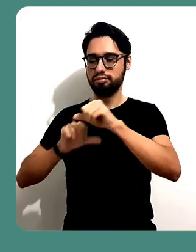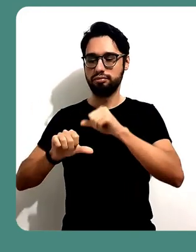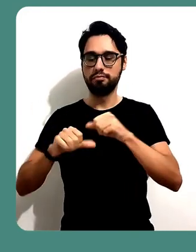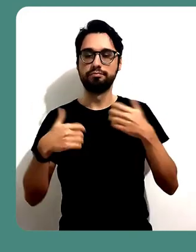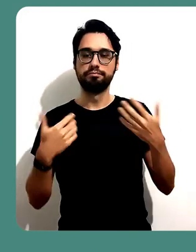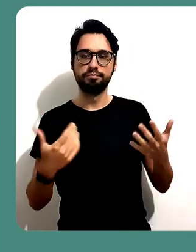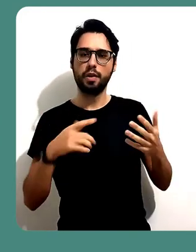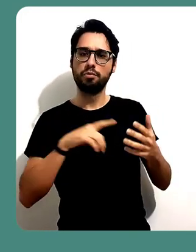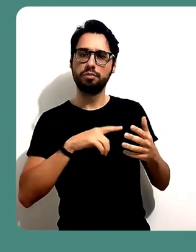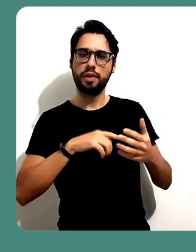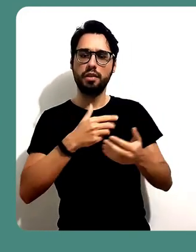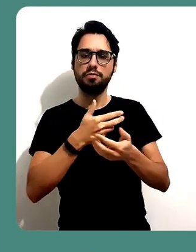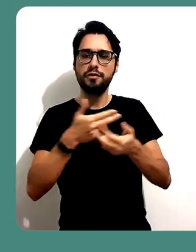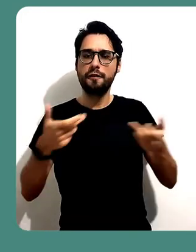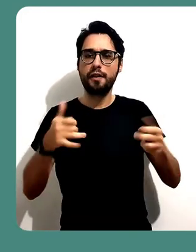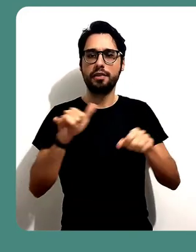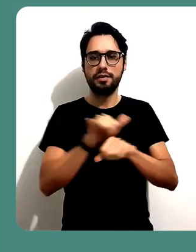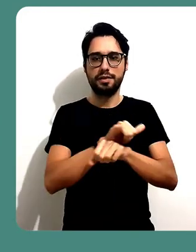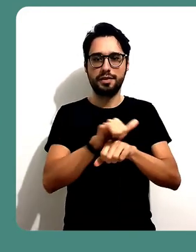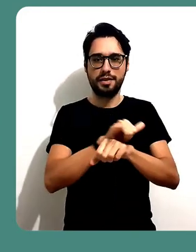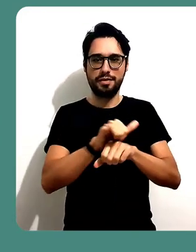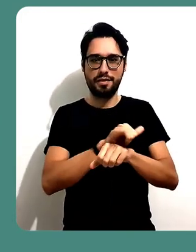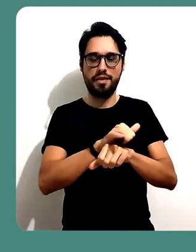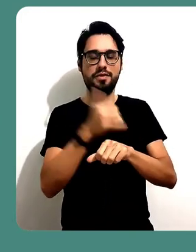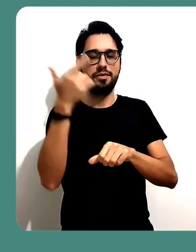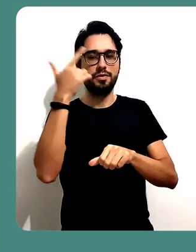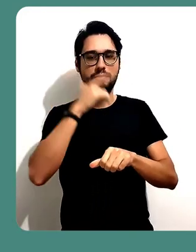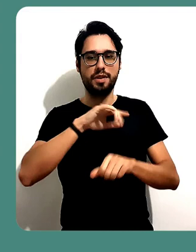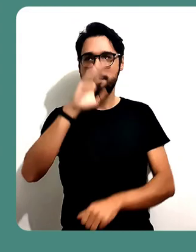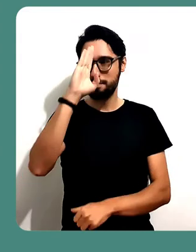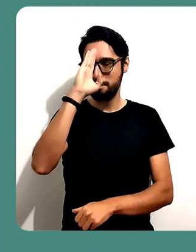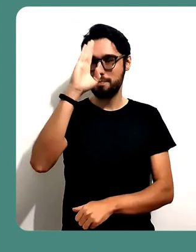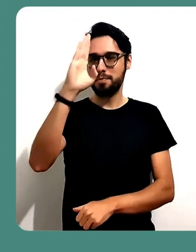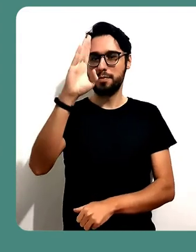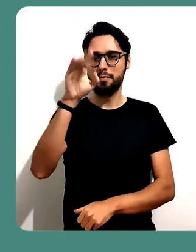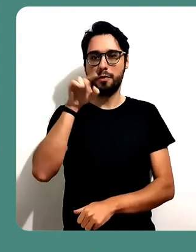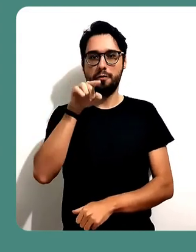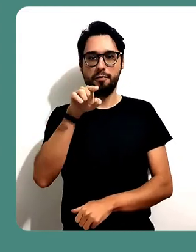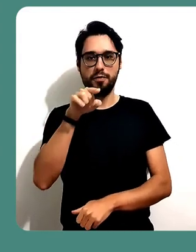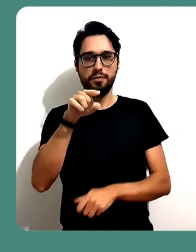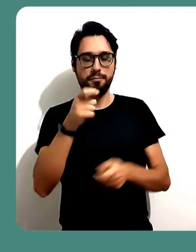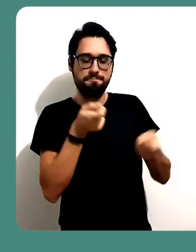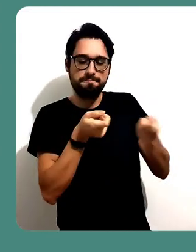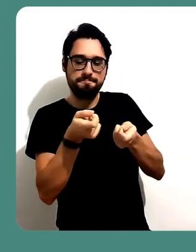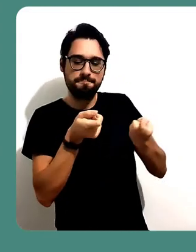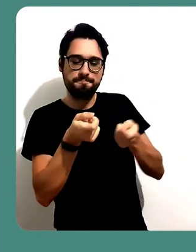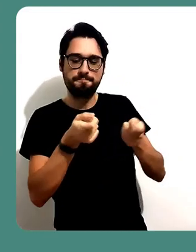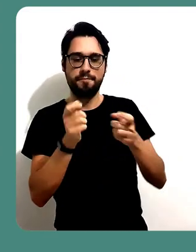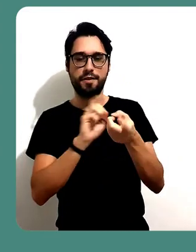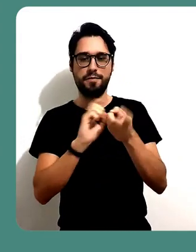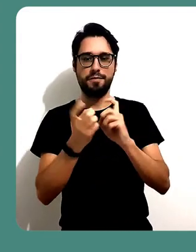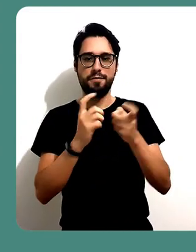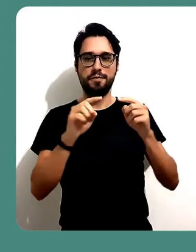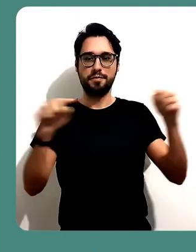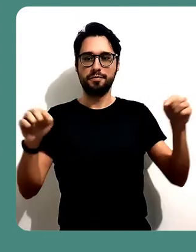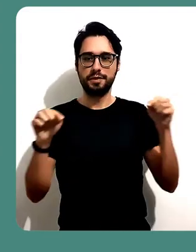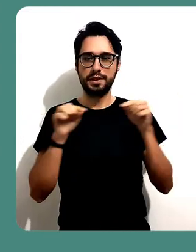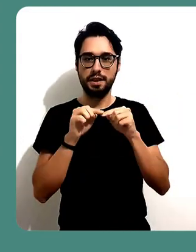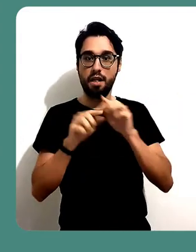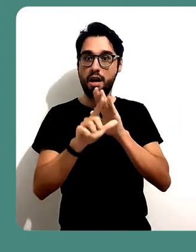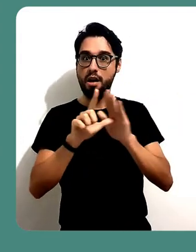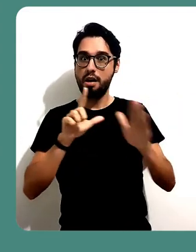precisa conhecer para a gestão de uma reunião. O ideal é que você organize todos esses